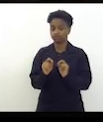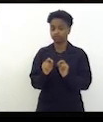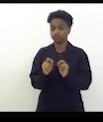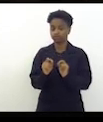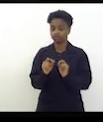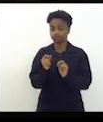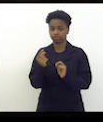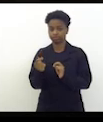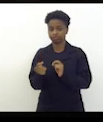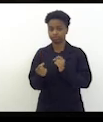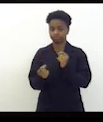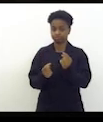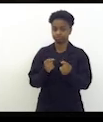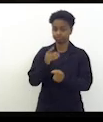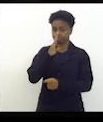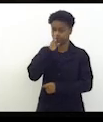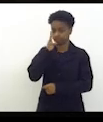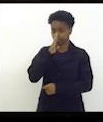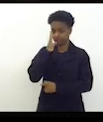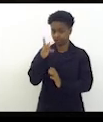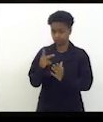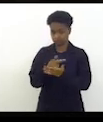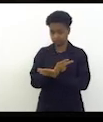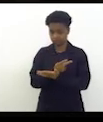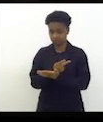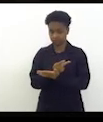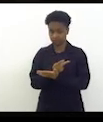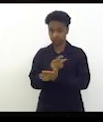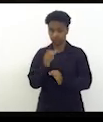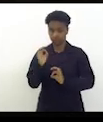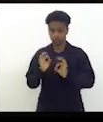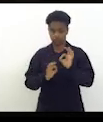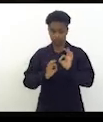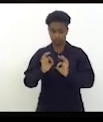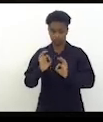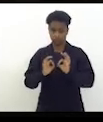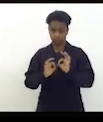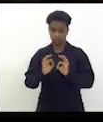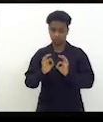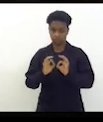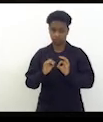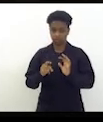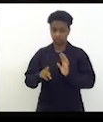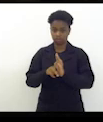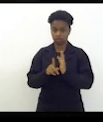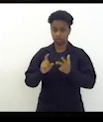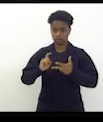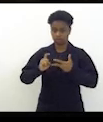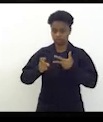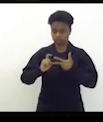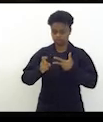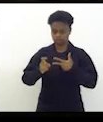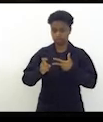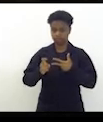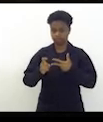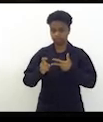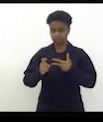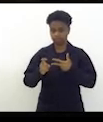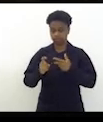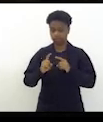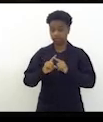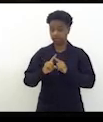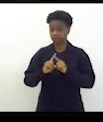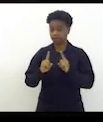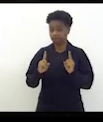eventuais aleatórias montada pelo poder executivo mas que